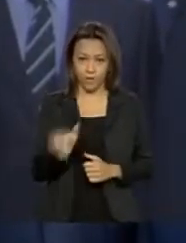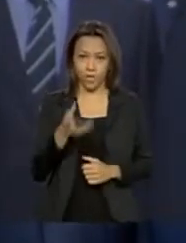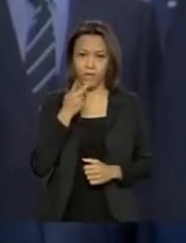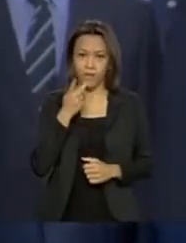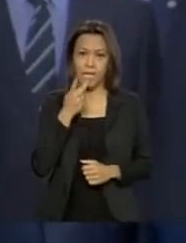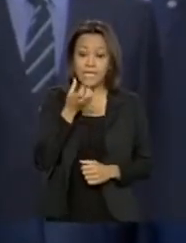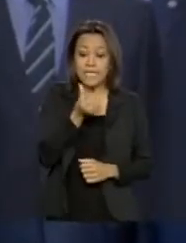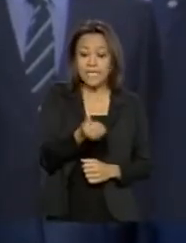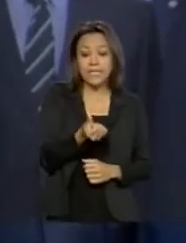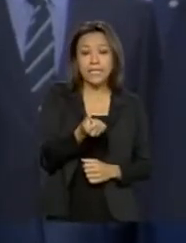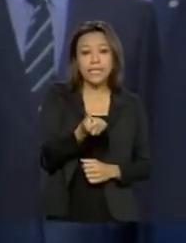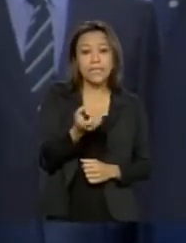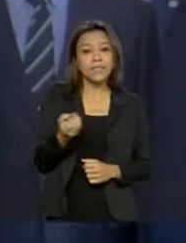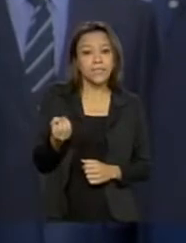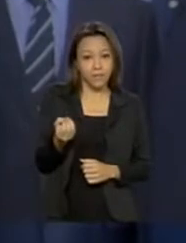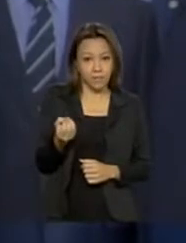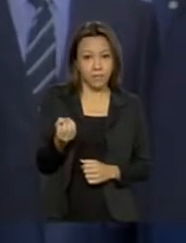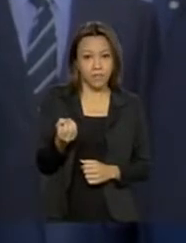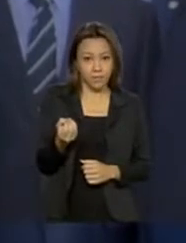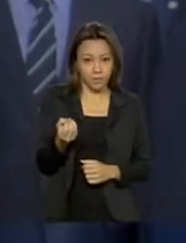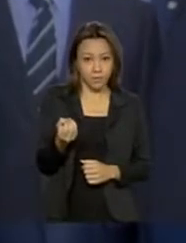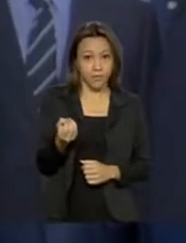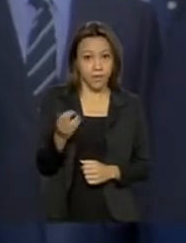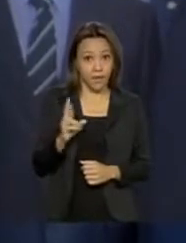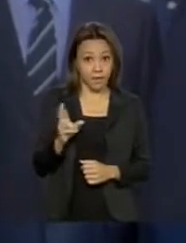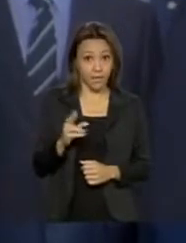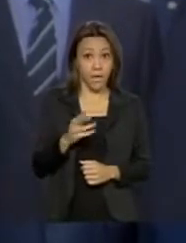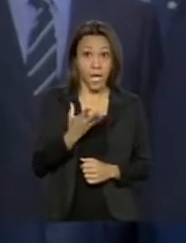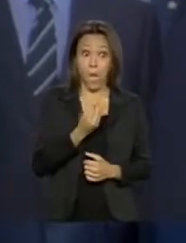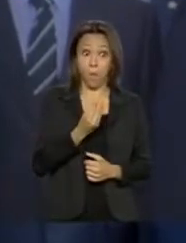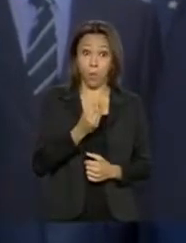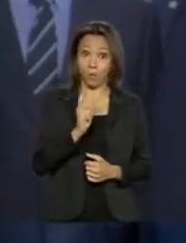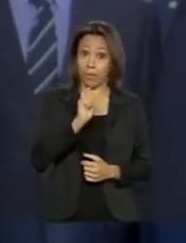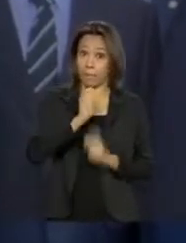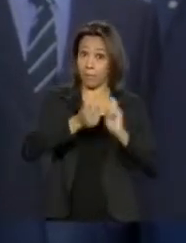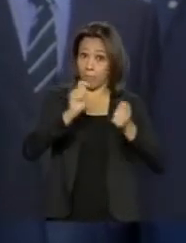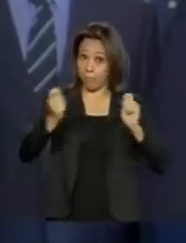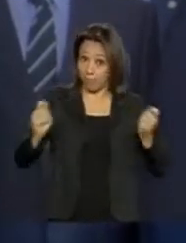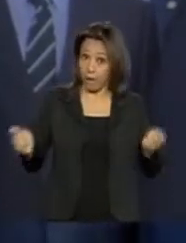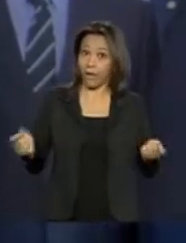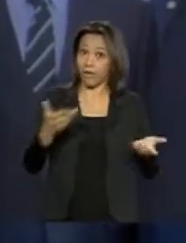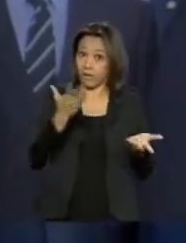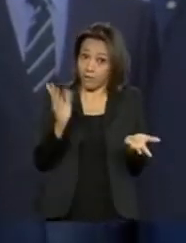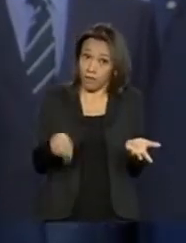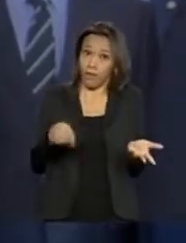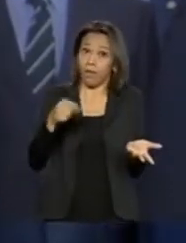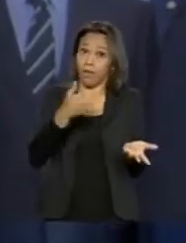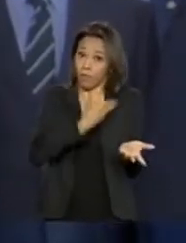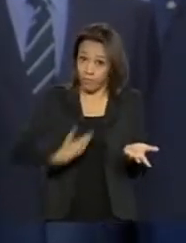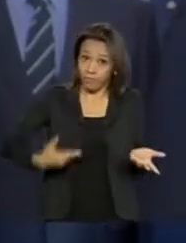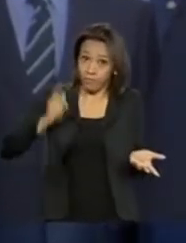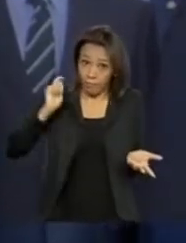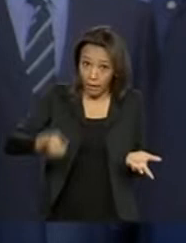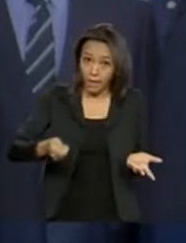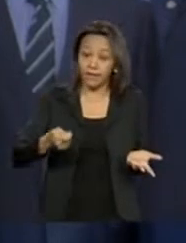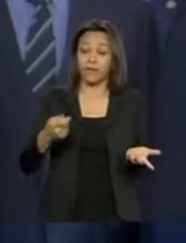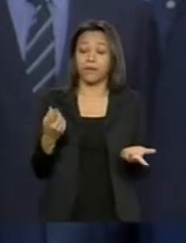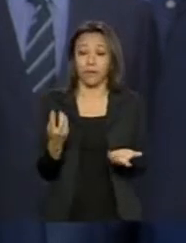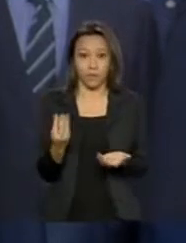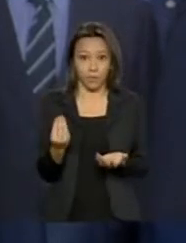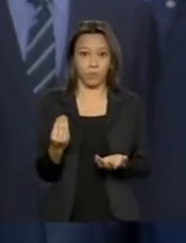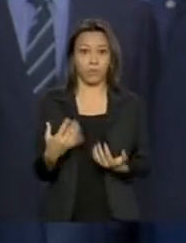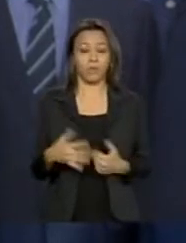é R 600, é muito para quem paga, no caso o Brasil, e podemos dizer que